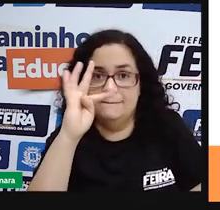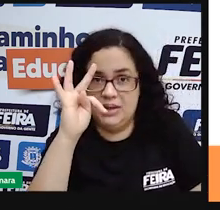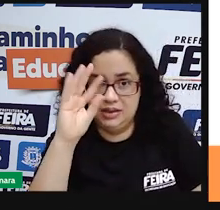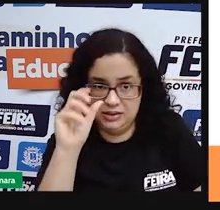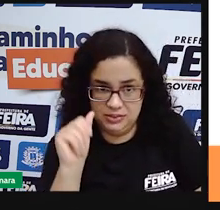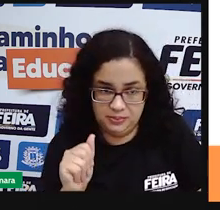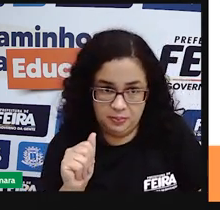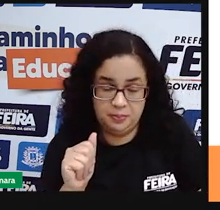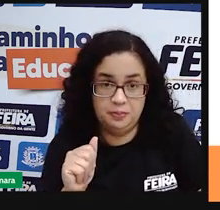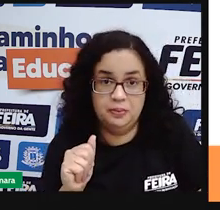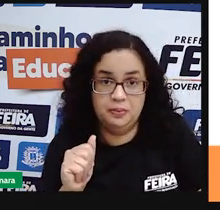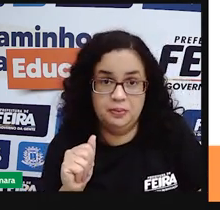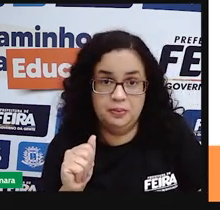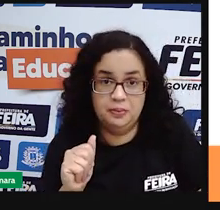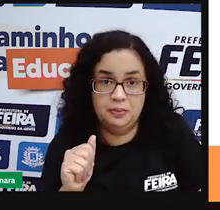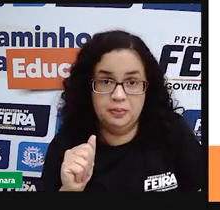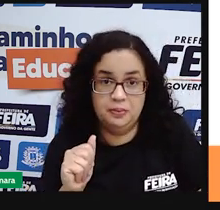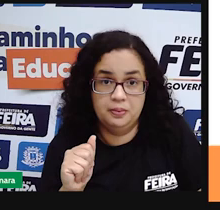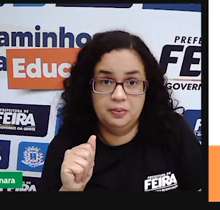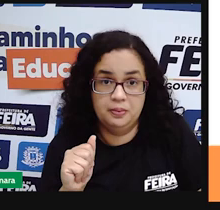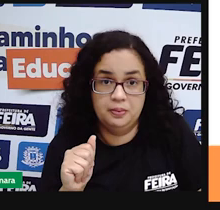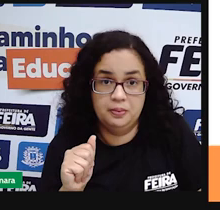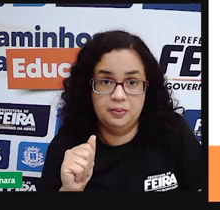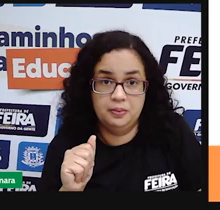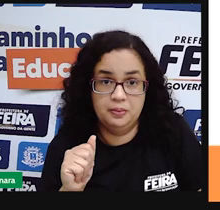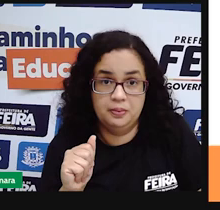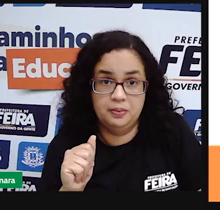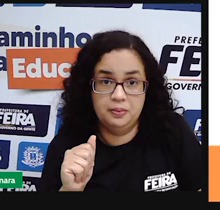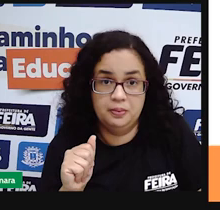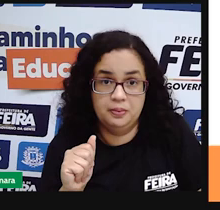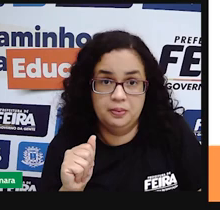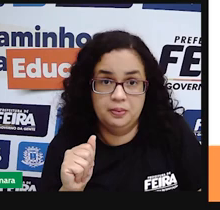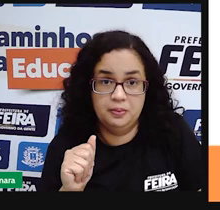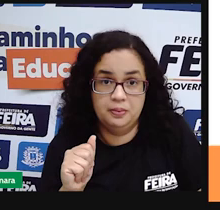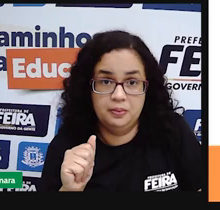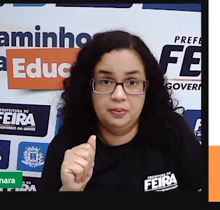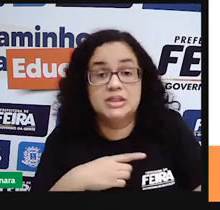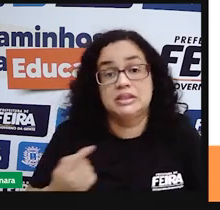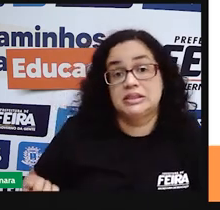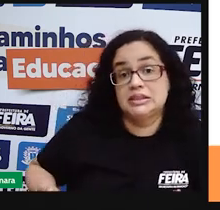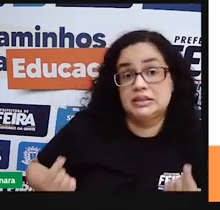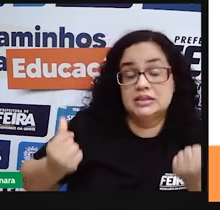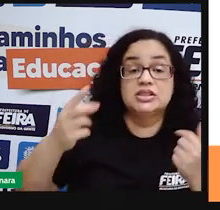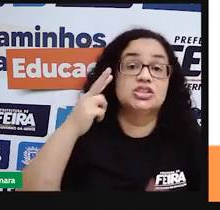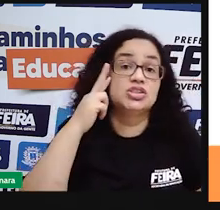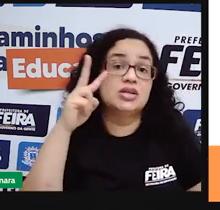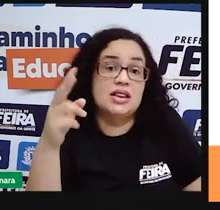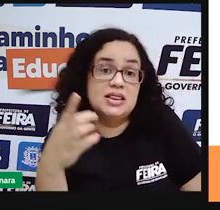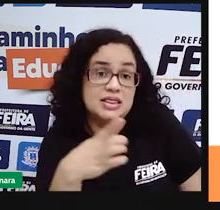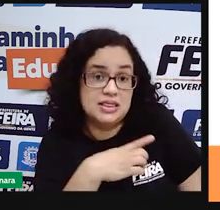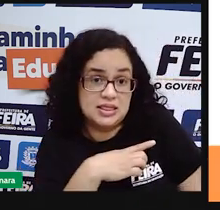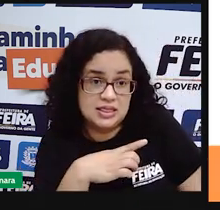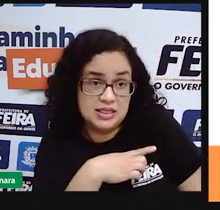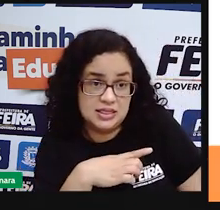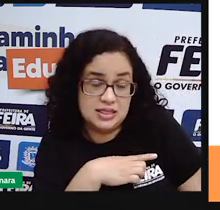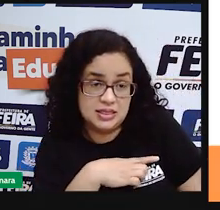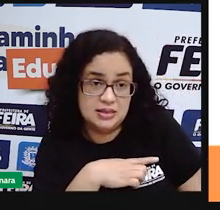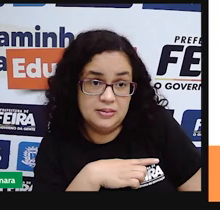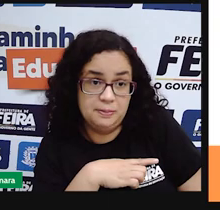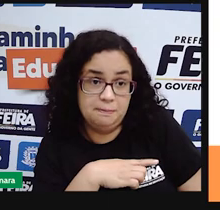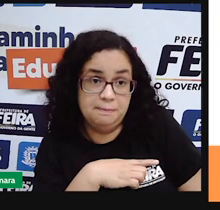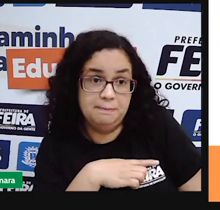colonizar, para explorar, para retirar as riquezas, já haviam habitantes nessas terras, os